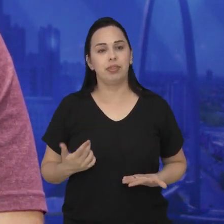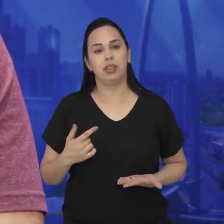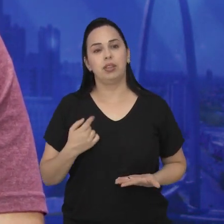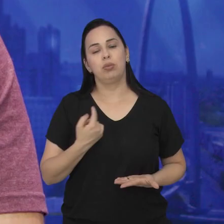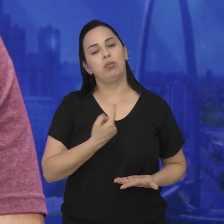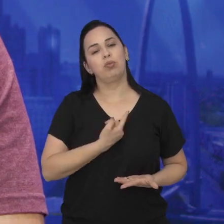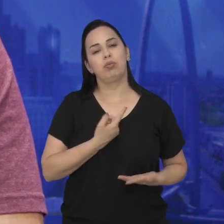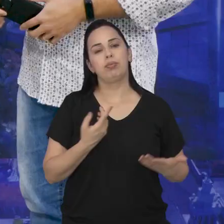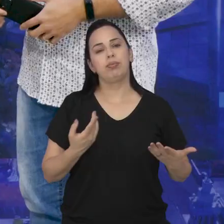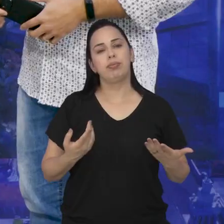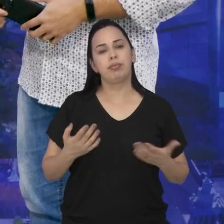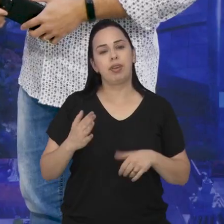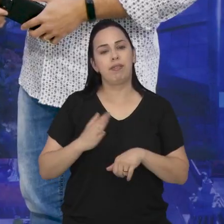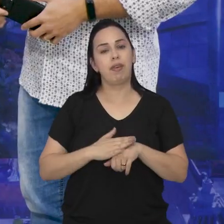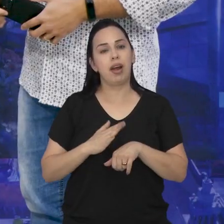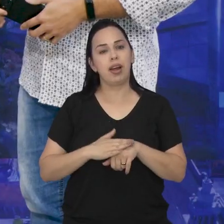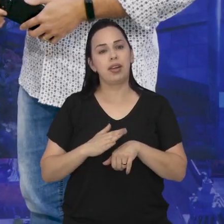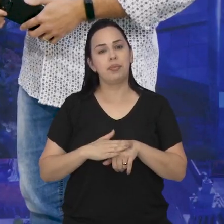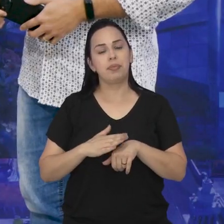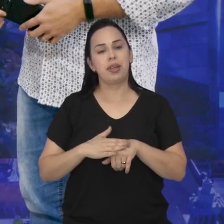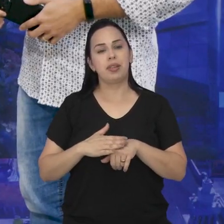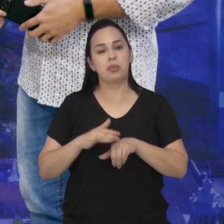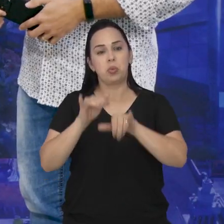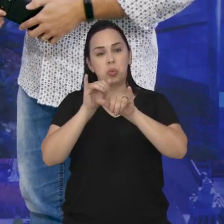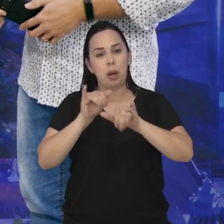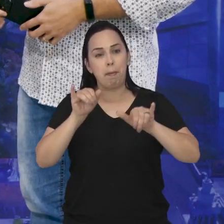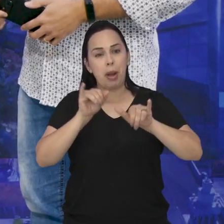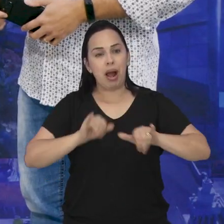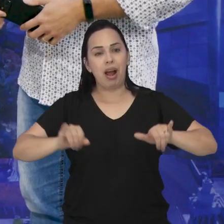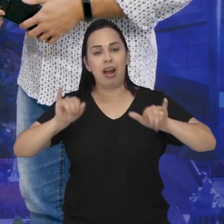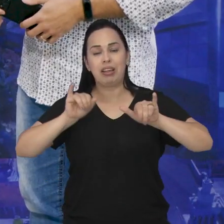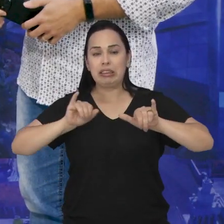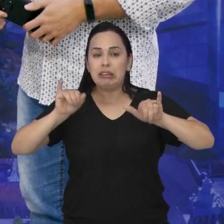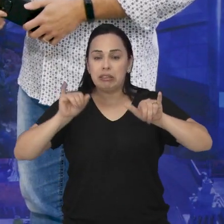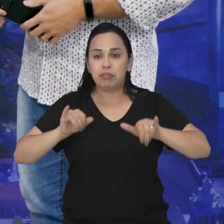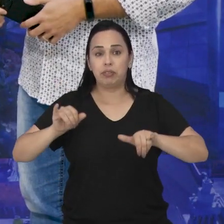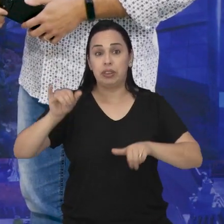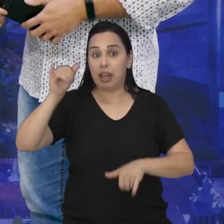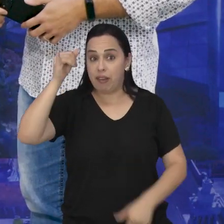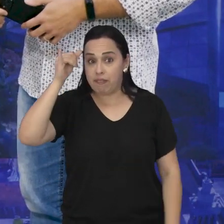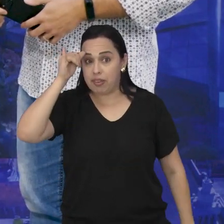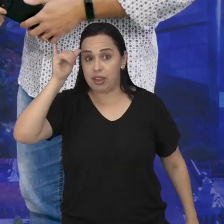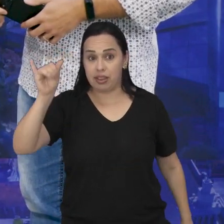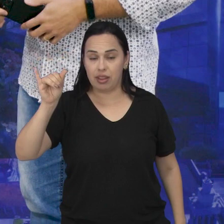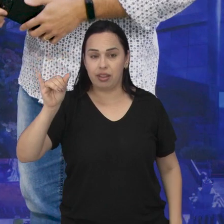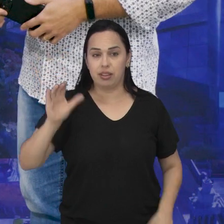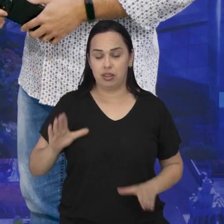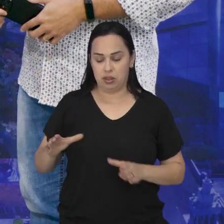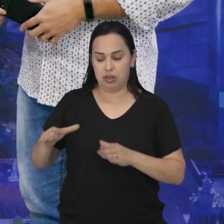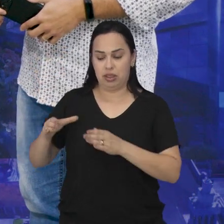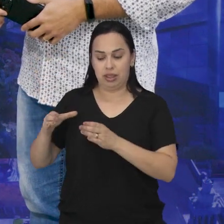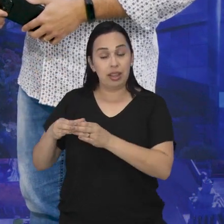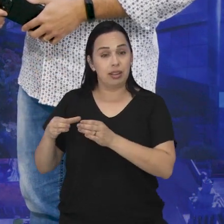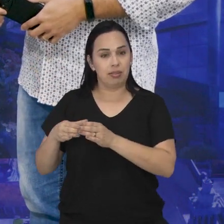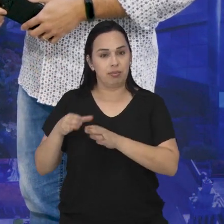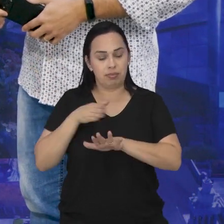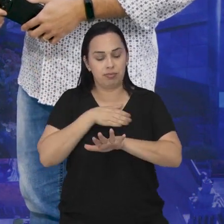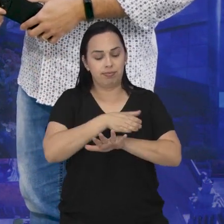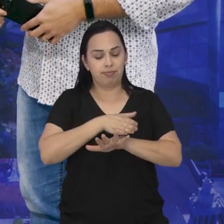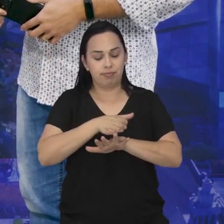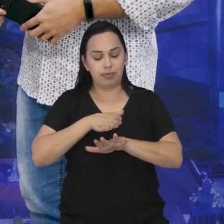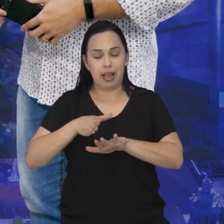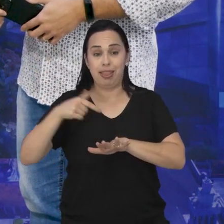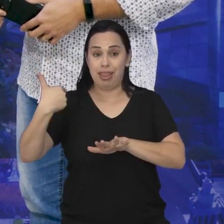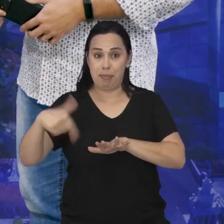procura fazer um trabalho de prevenção. O Comad trabalha com cinco eixos.